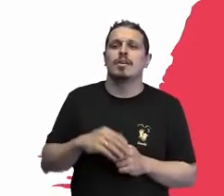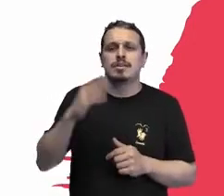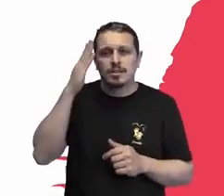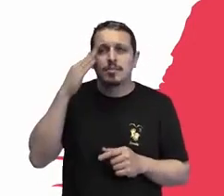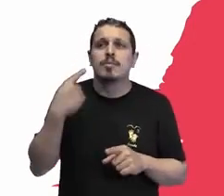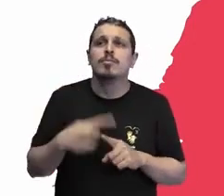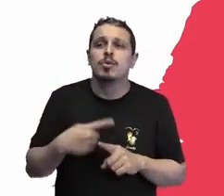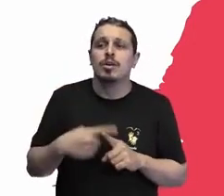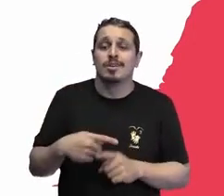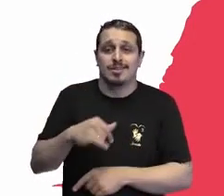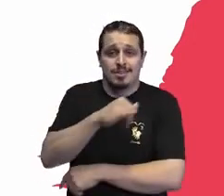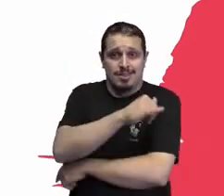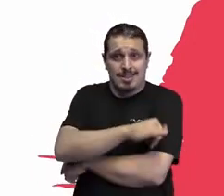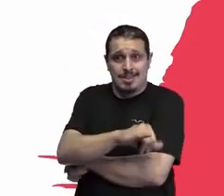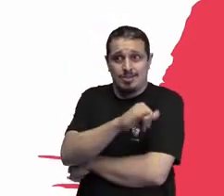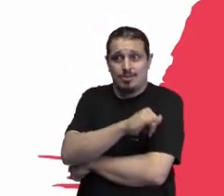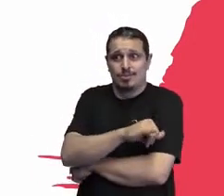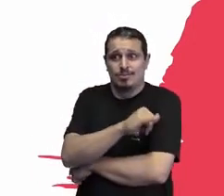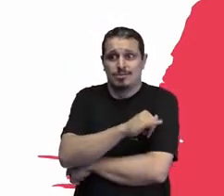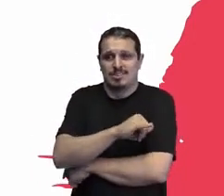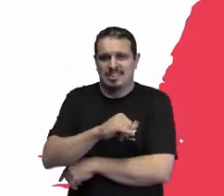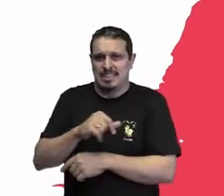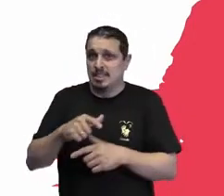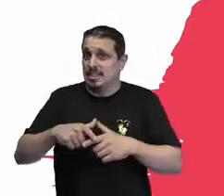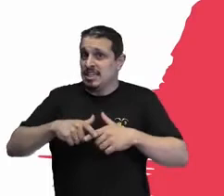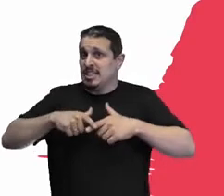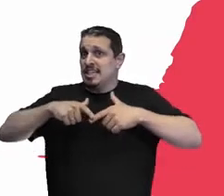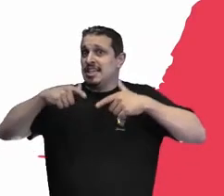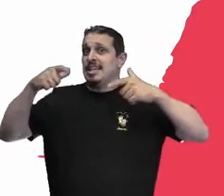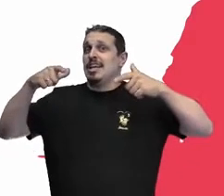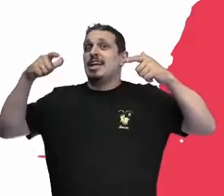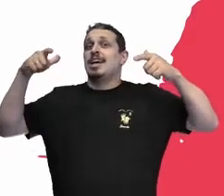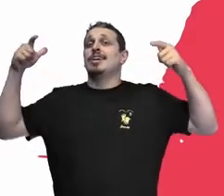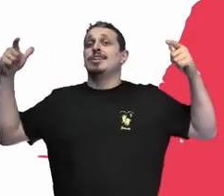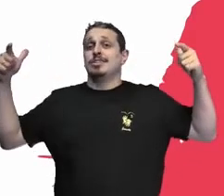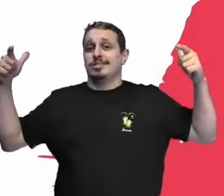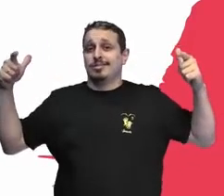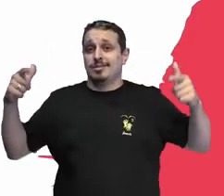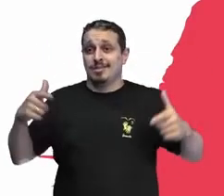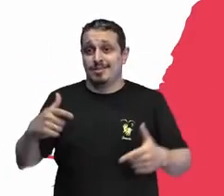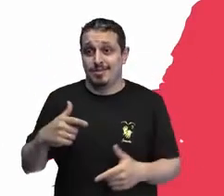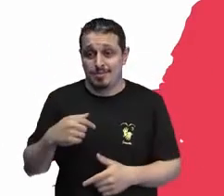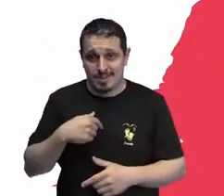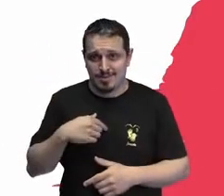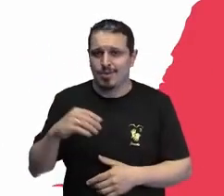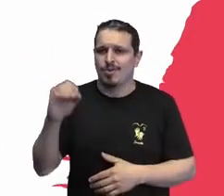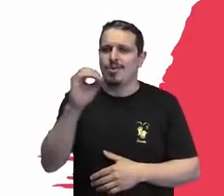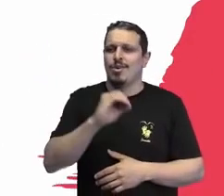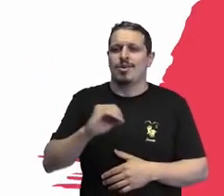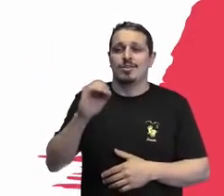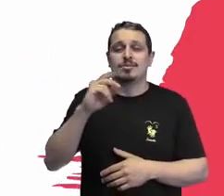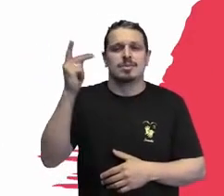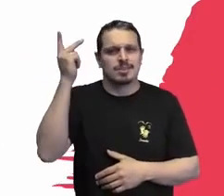está bombando, é no Rio que está bombando, Alex. Então, São Paulo está pronto, é